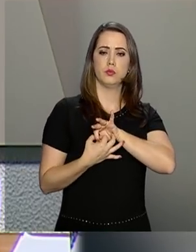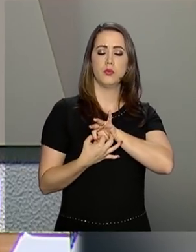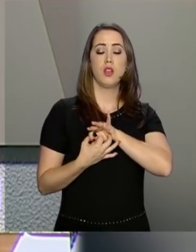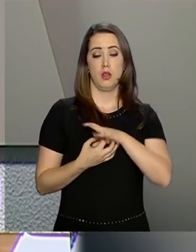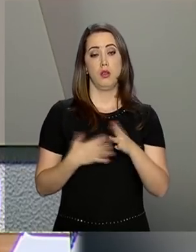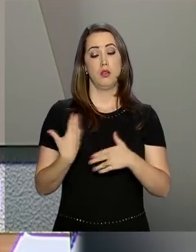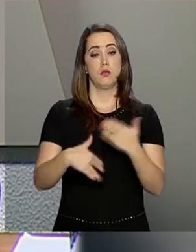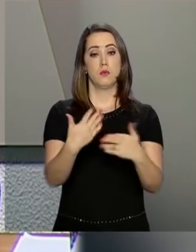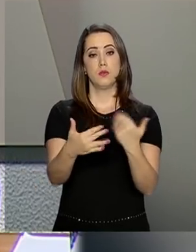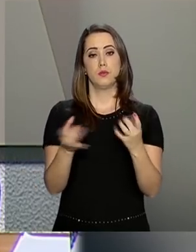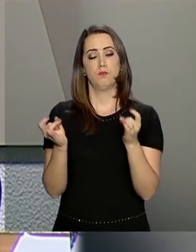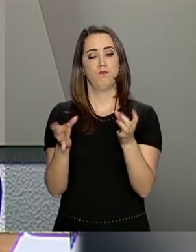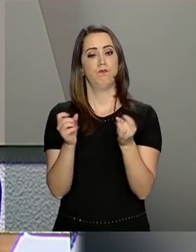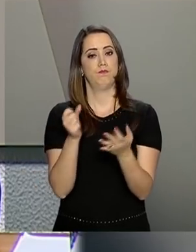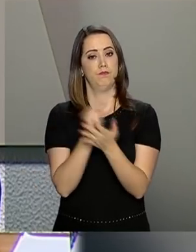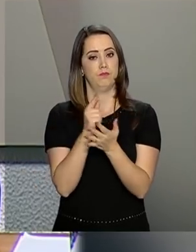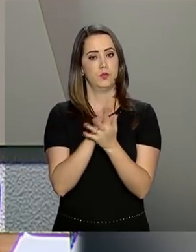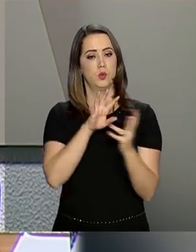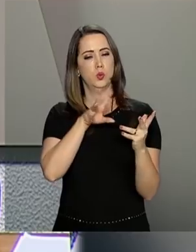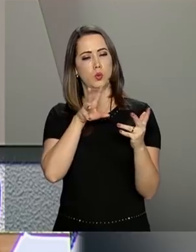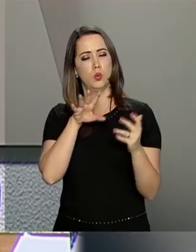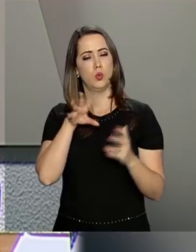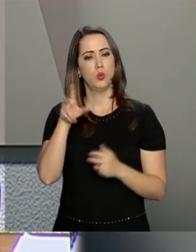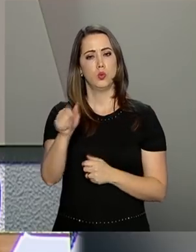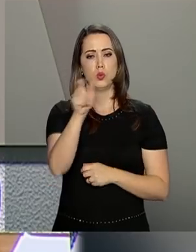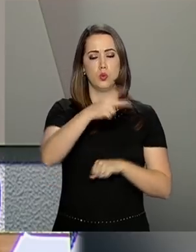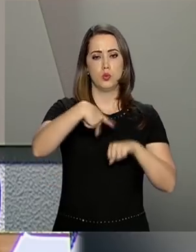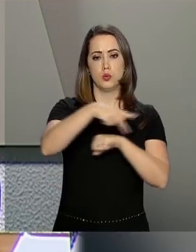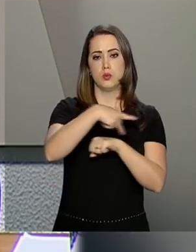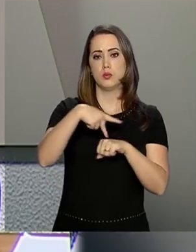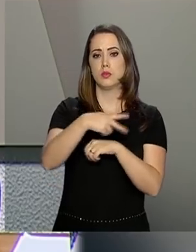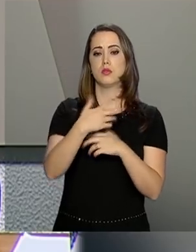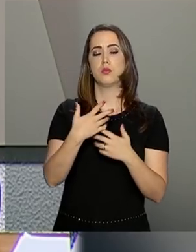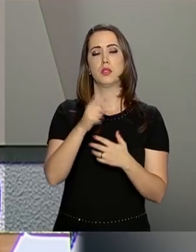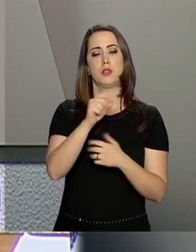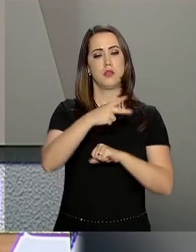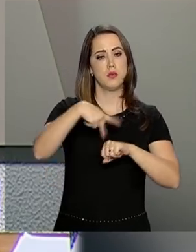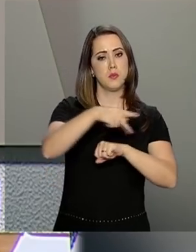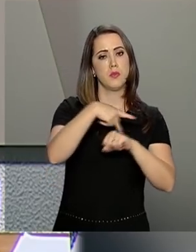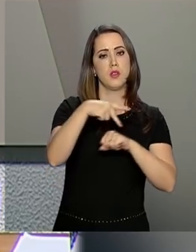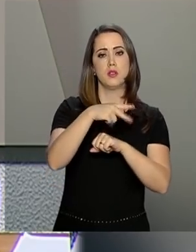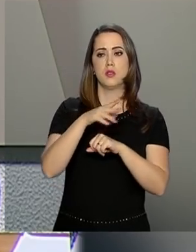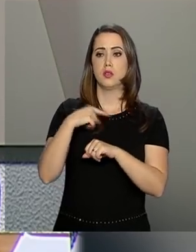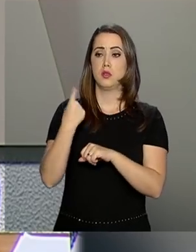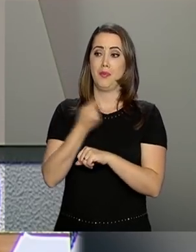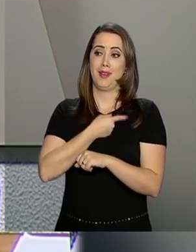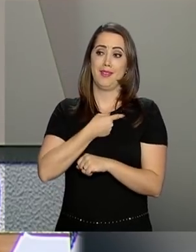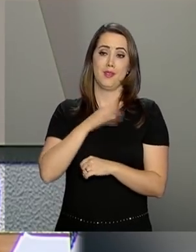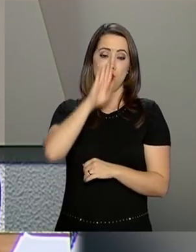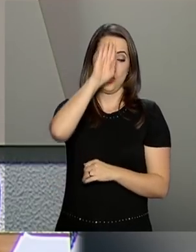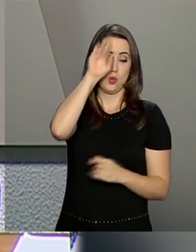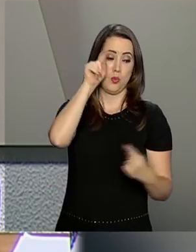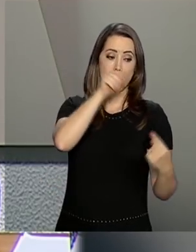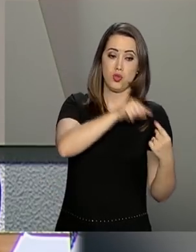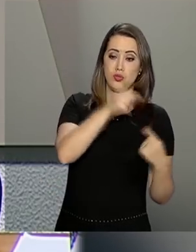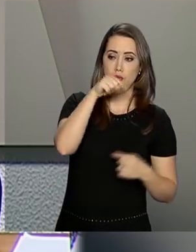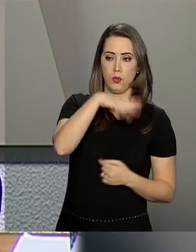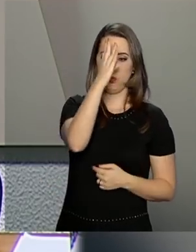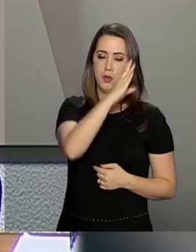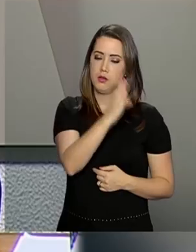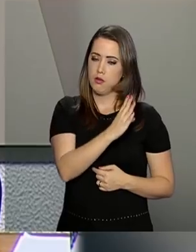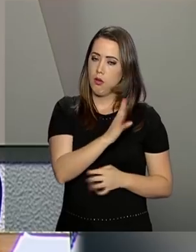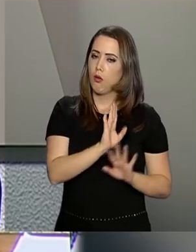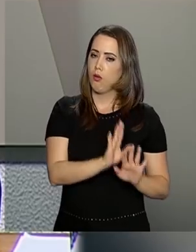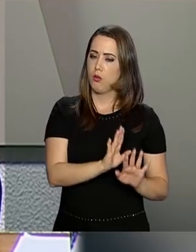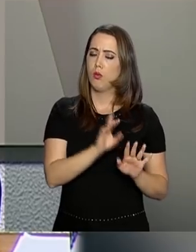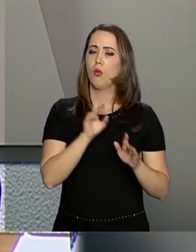Desenvolver o comércio com todos os países de maneira a beneficiar as nossas prioridades. E de acordo